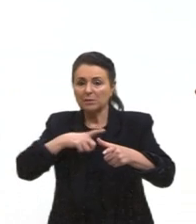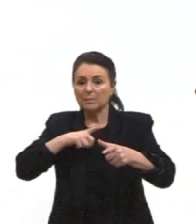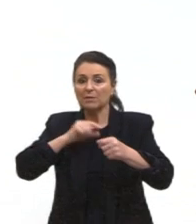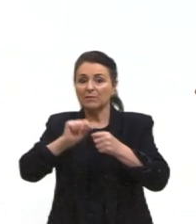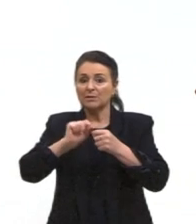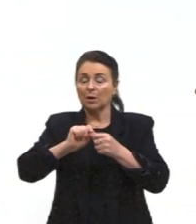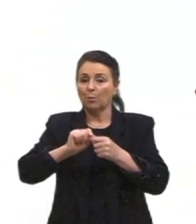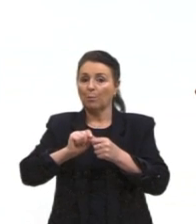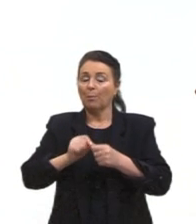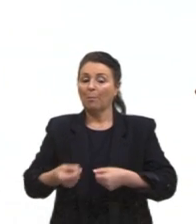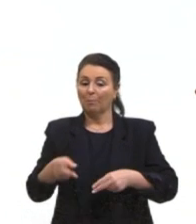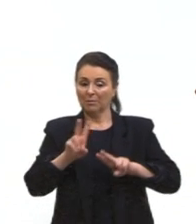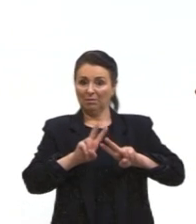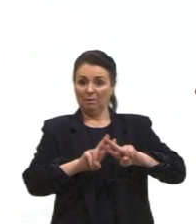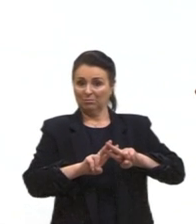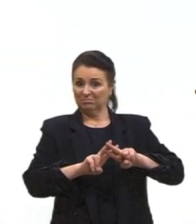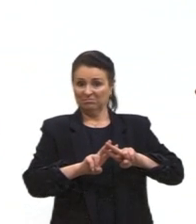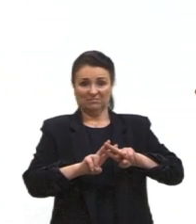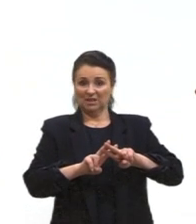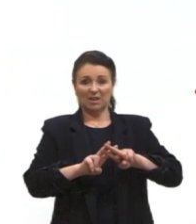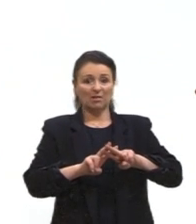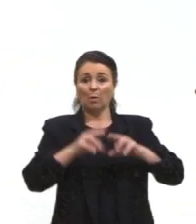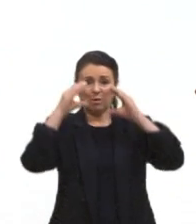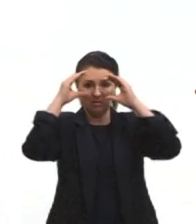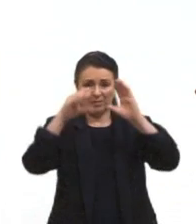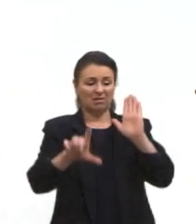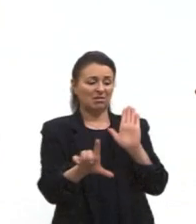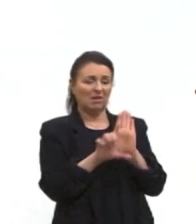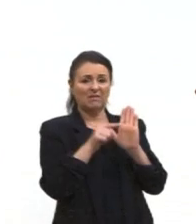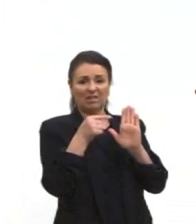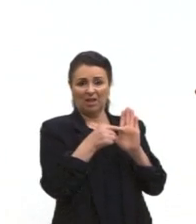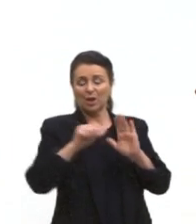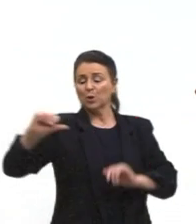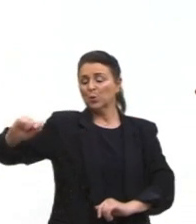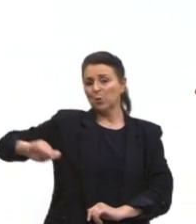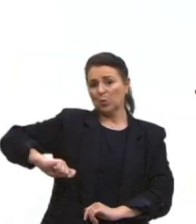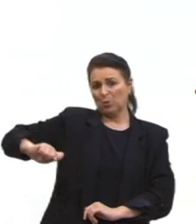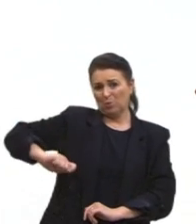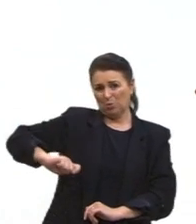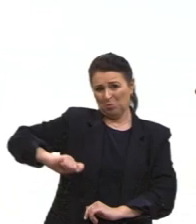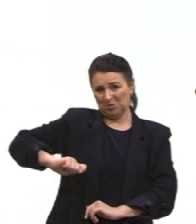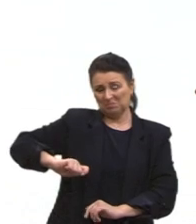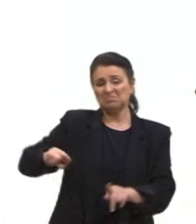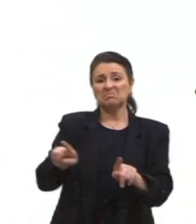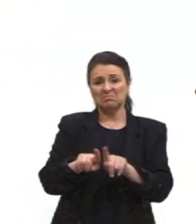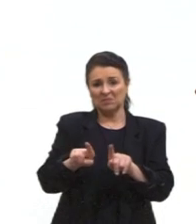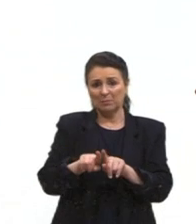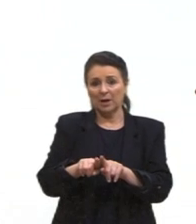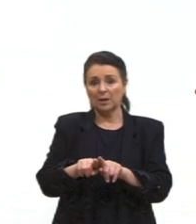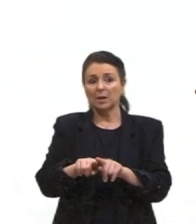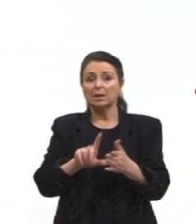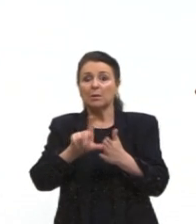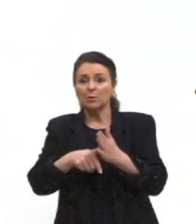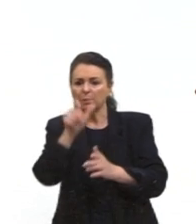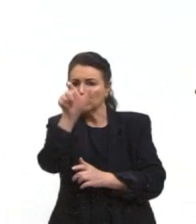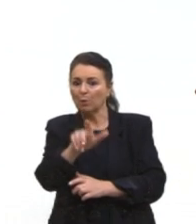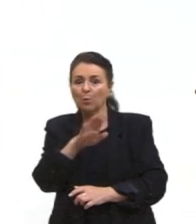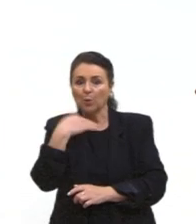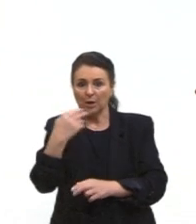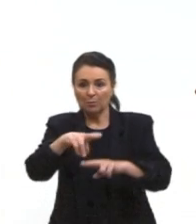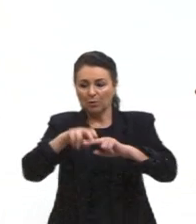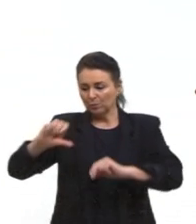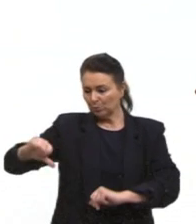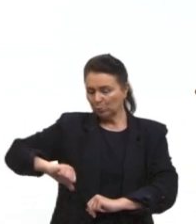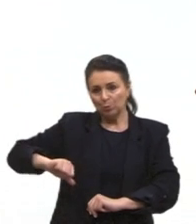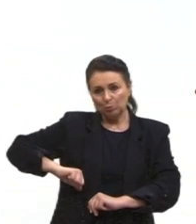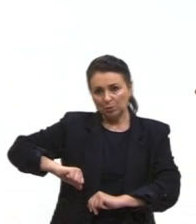prisões ilegais, e inclusive tortura, e torturas que acabavam na morte, seja sem